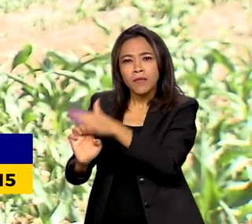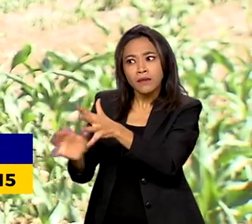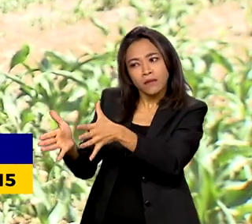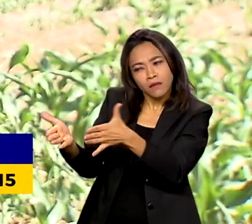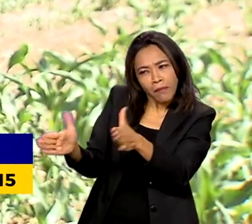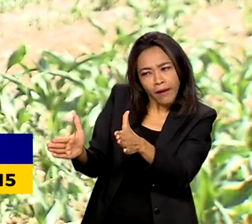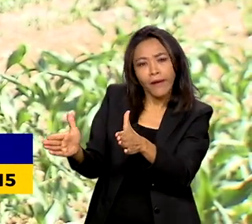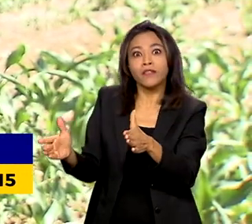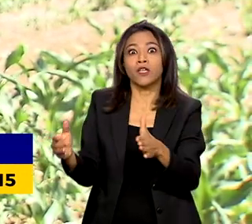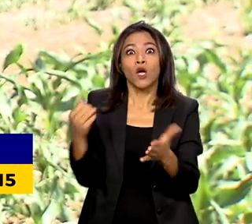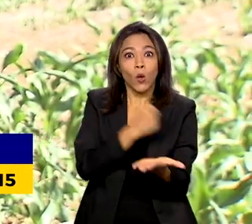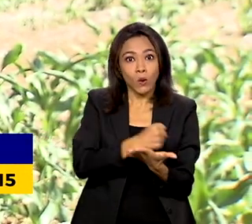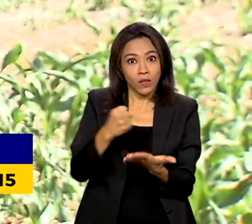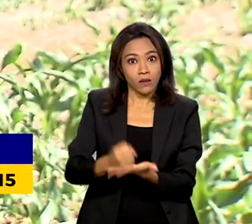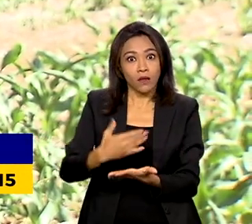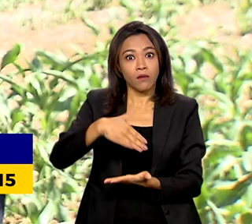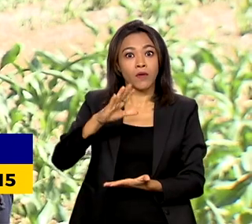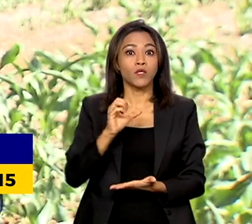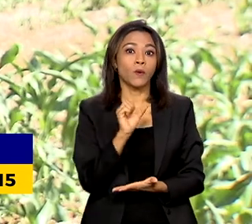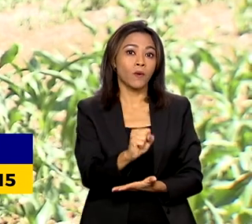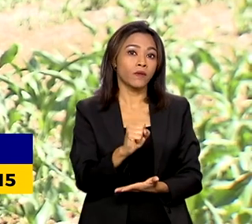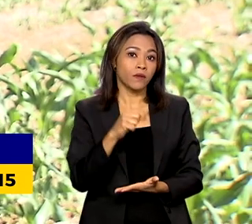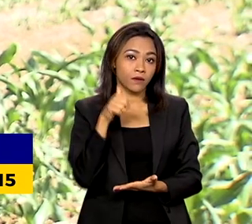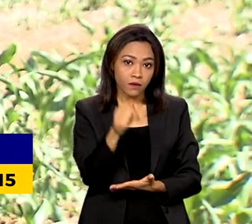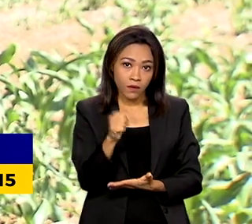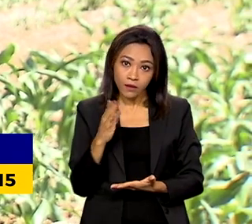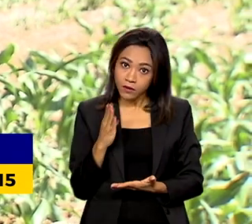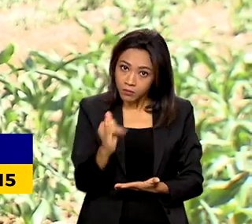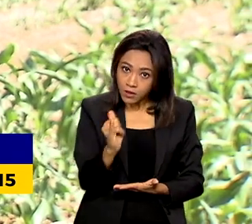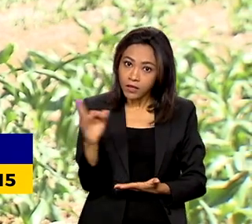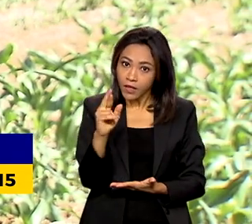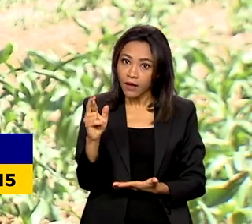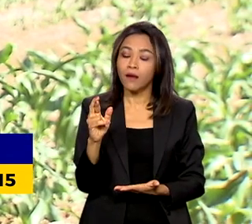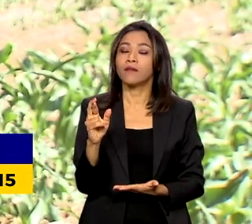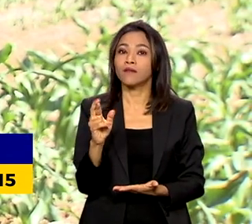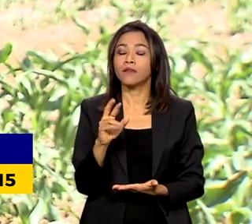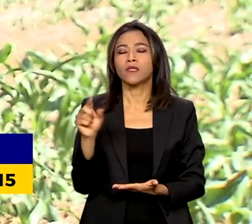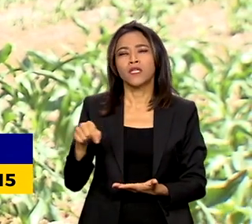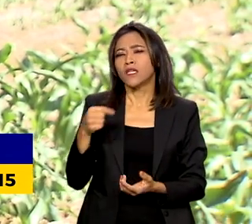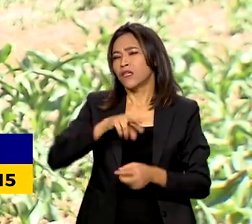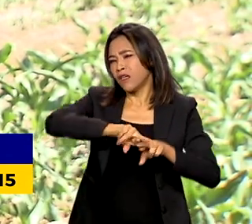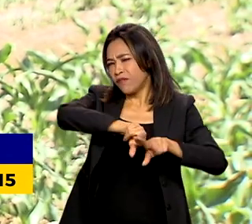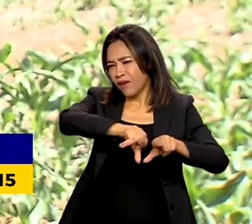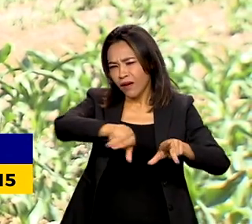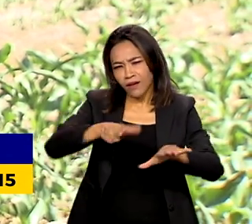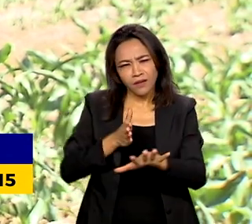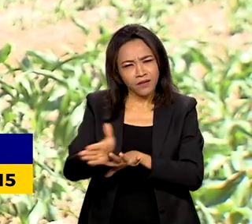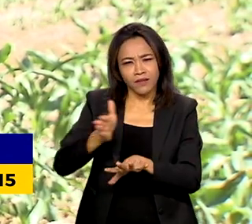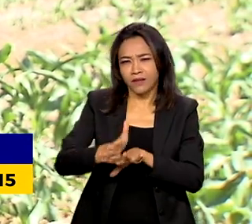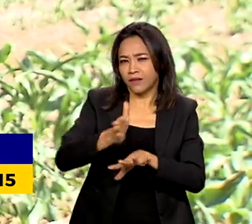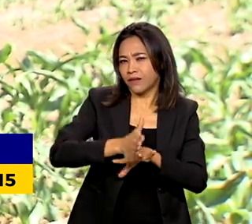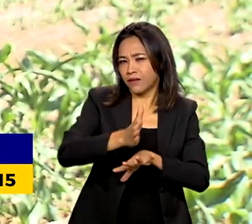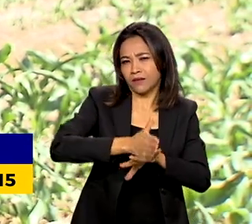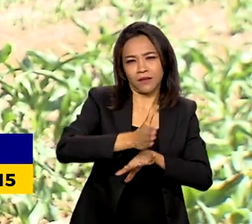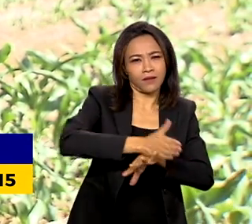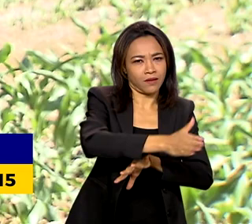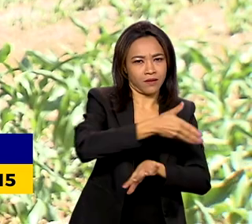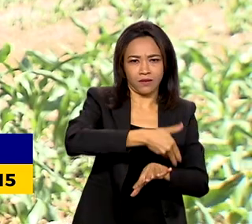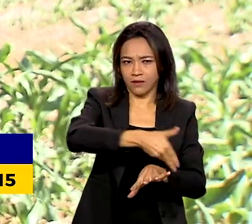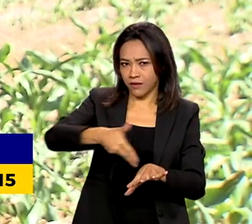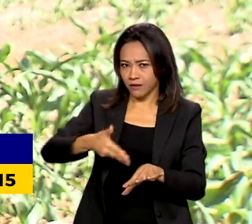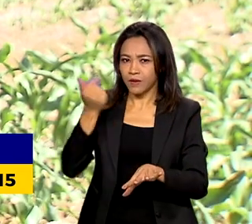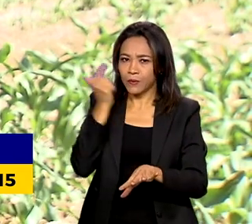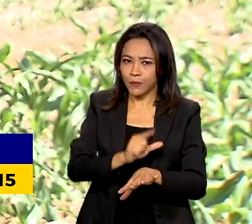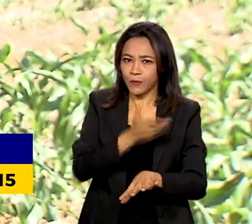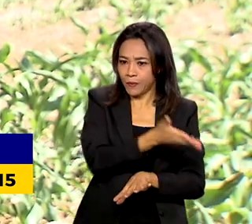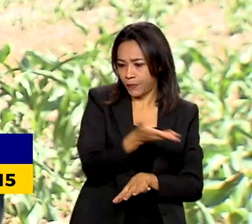87 bilhões de reais em todas as finalidades. Custeio, investimento, comercialização e